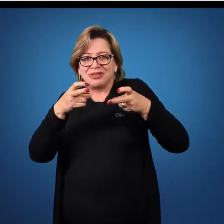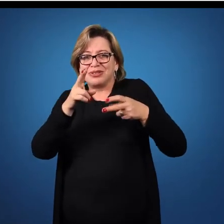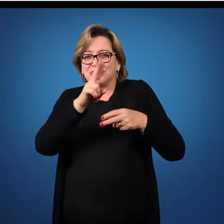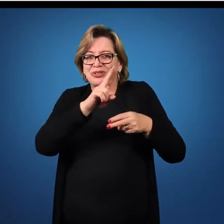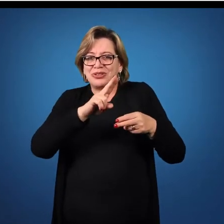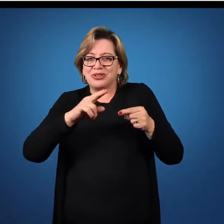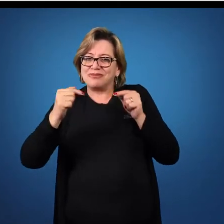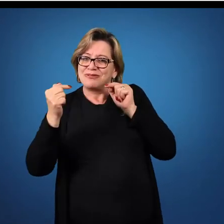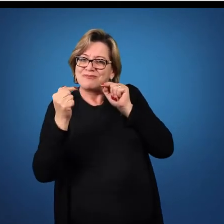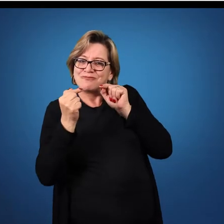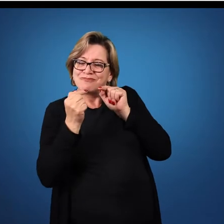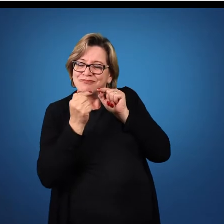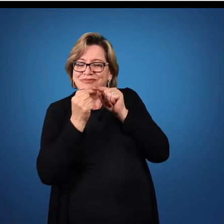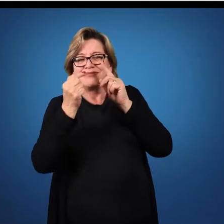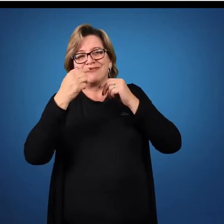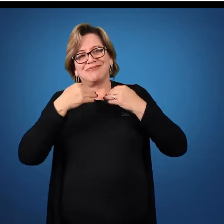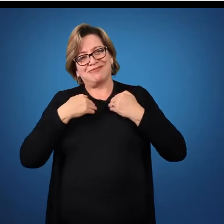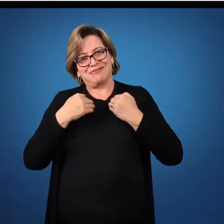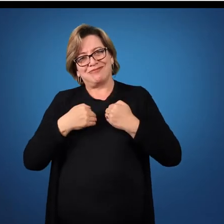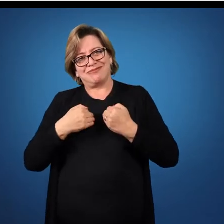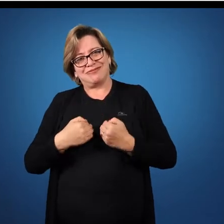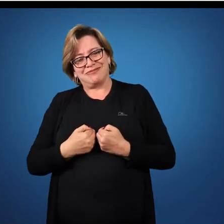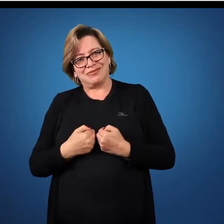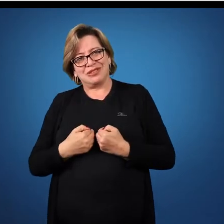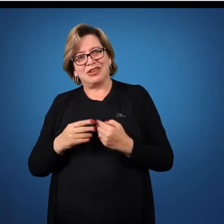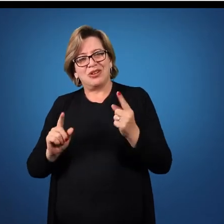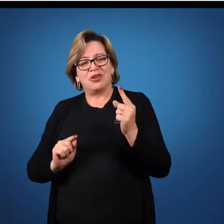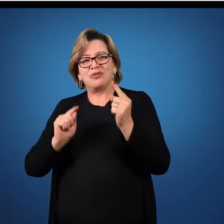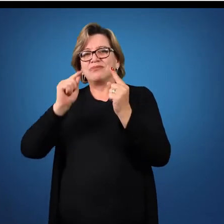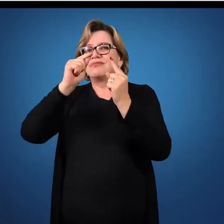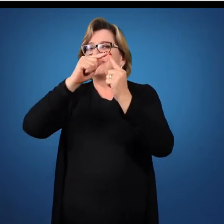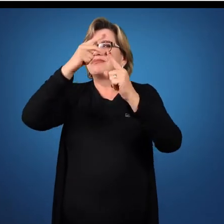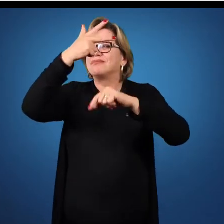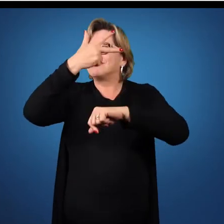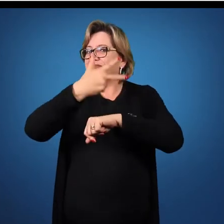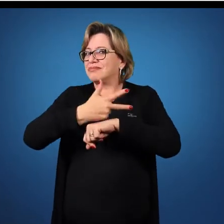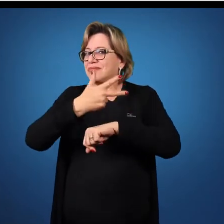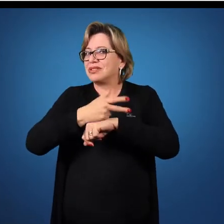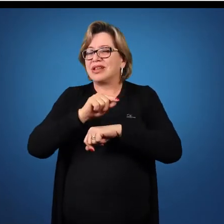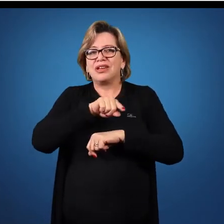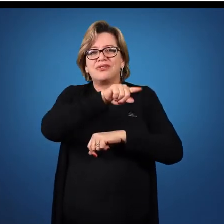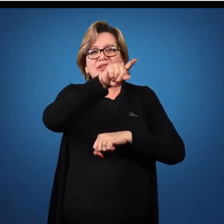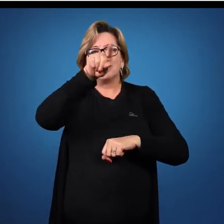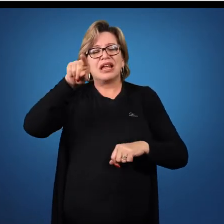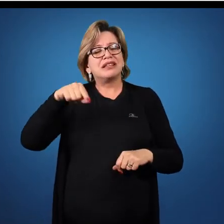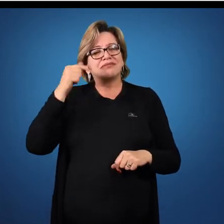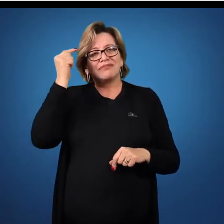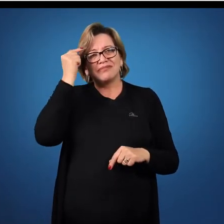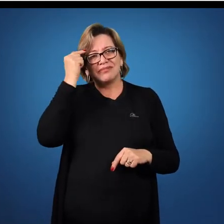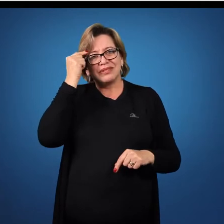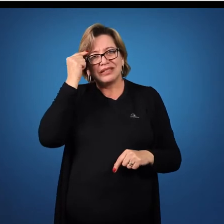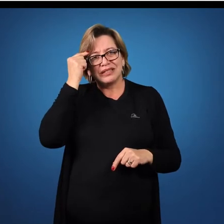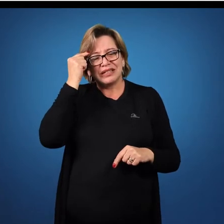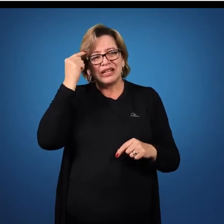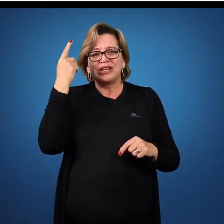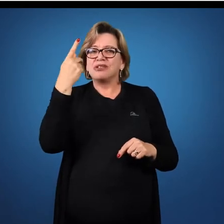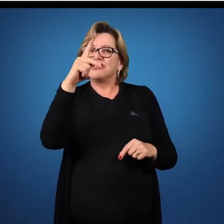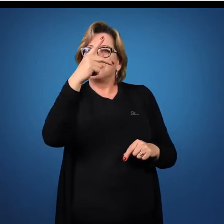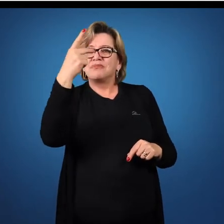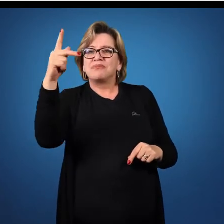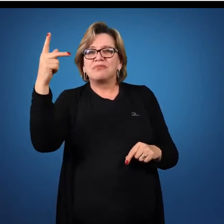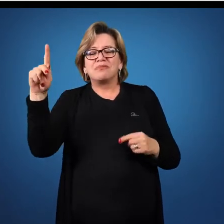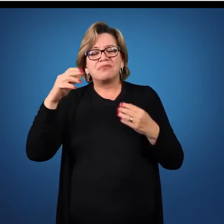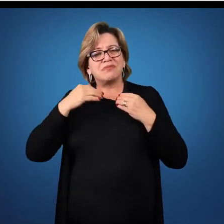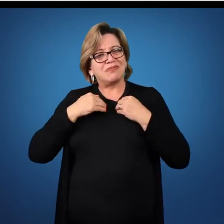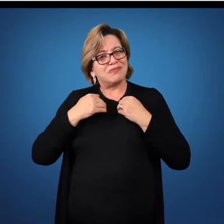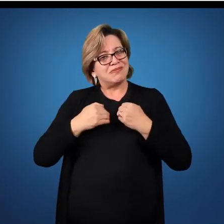com o seu corpo. O objetivo dessa videoaula é que você pense que o seu corpo,